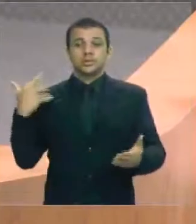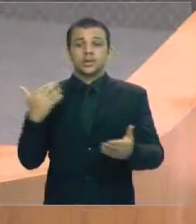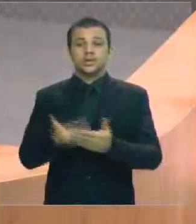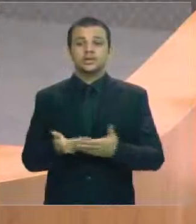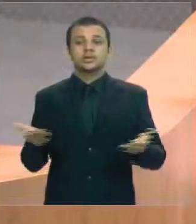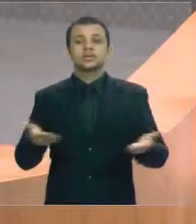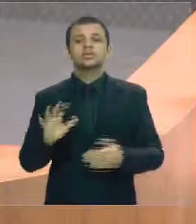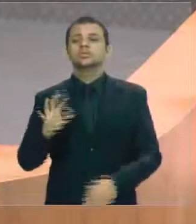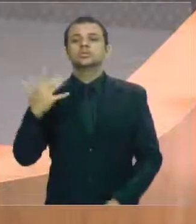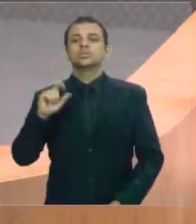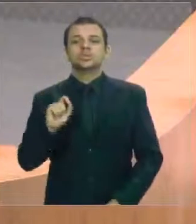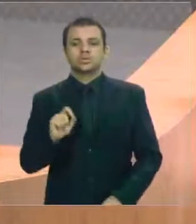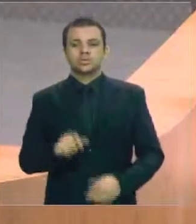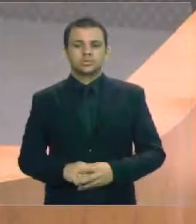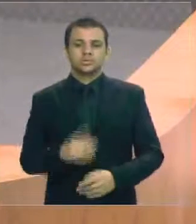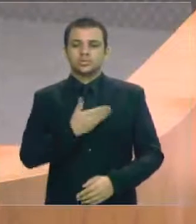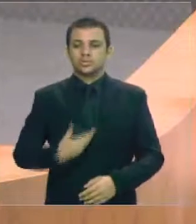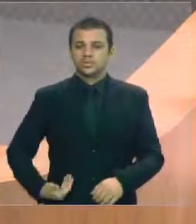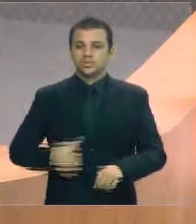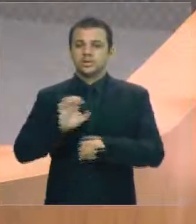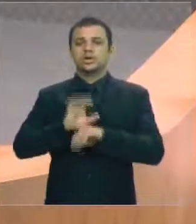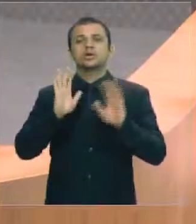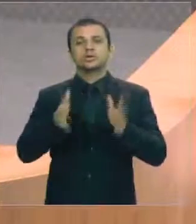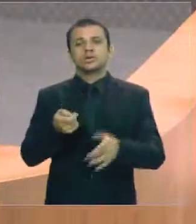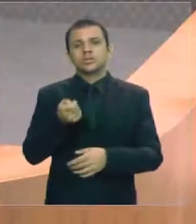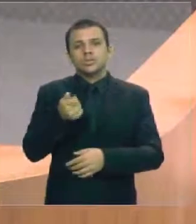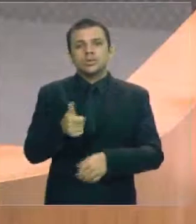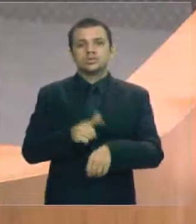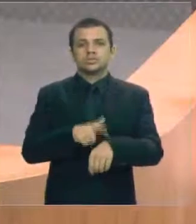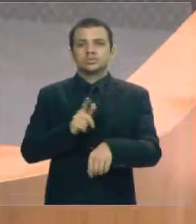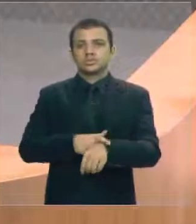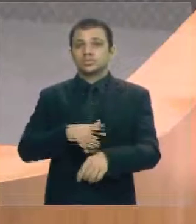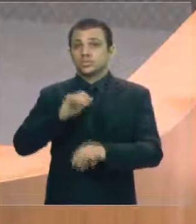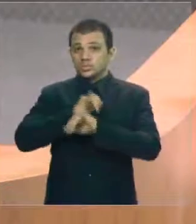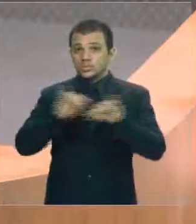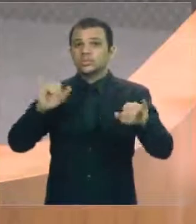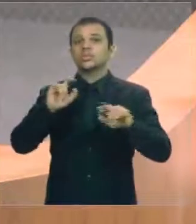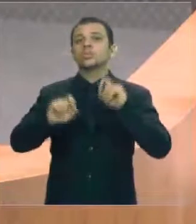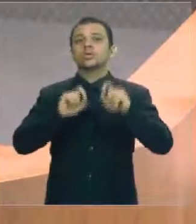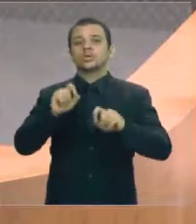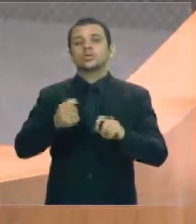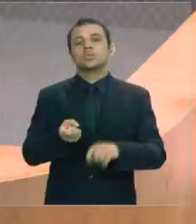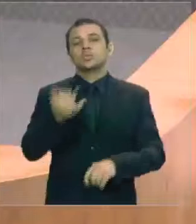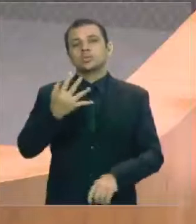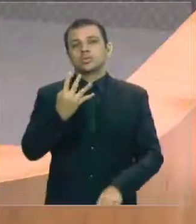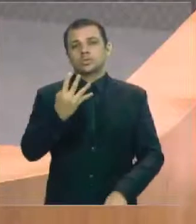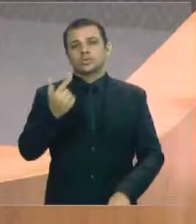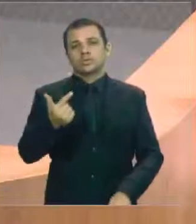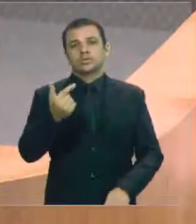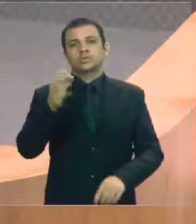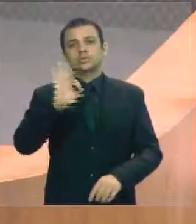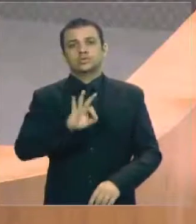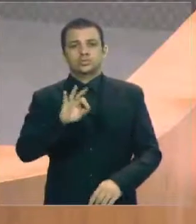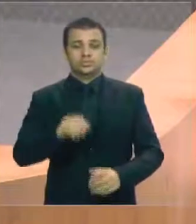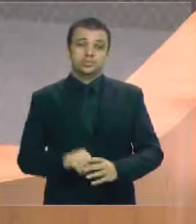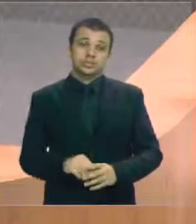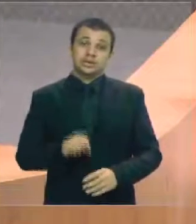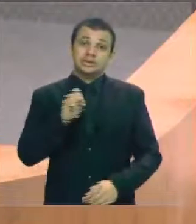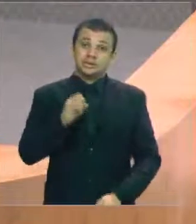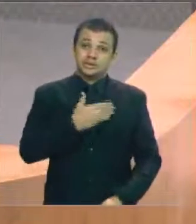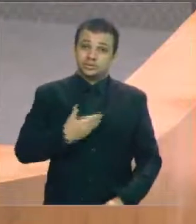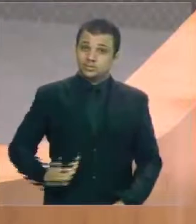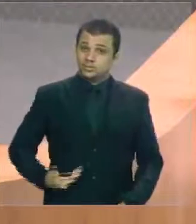governo estadual já se aproxima do limite de alerta de 42%. Se o governo passado